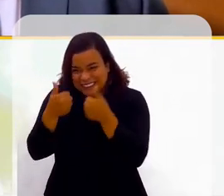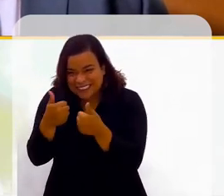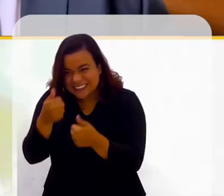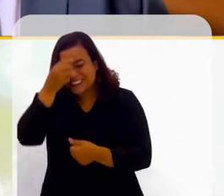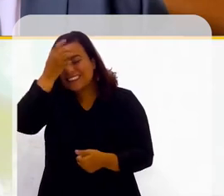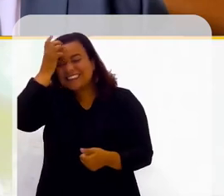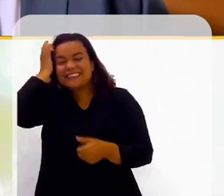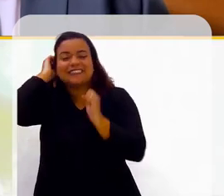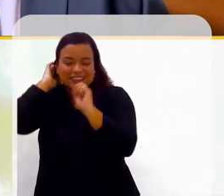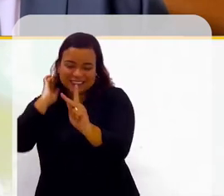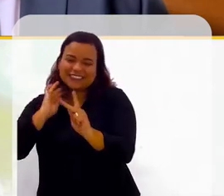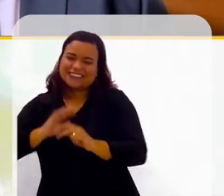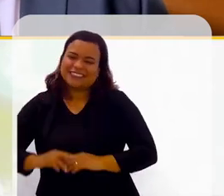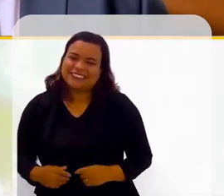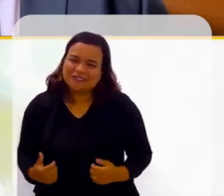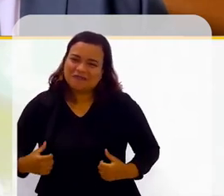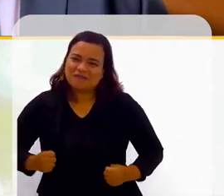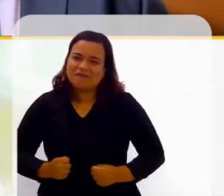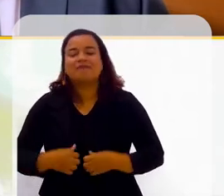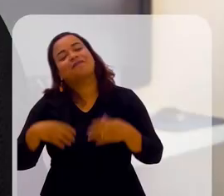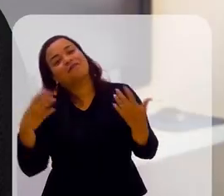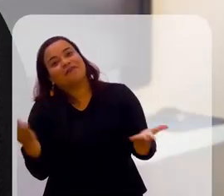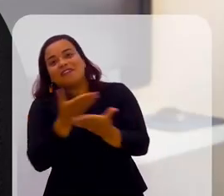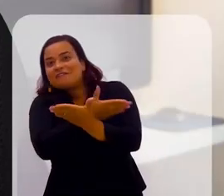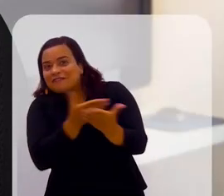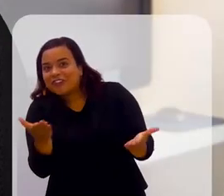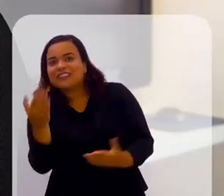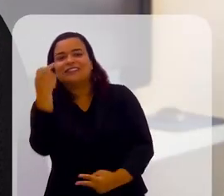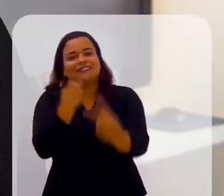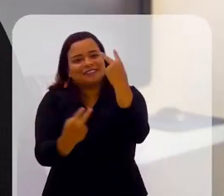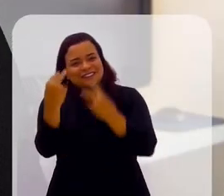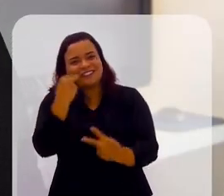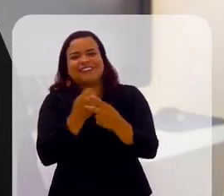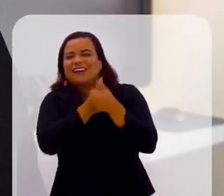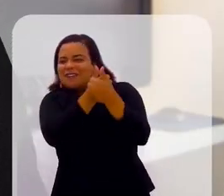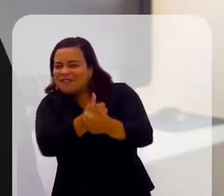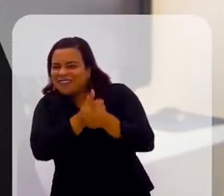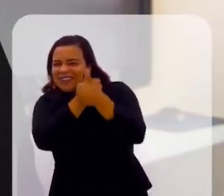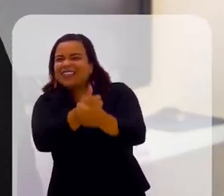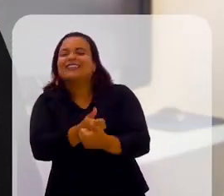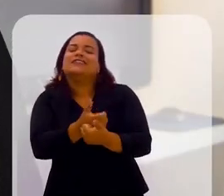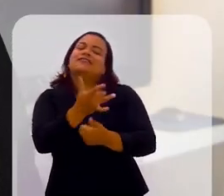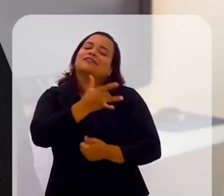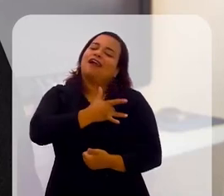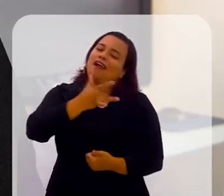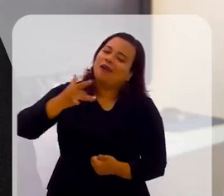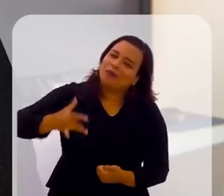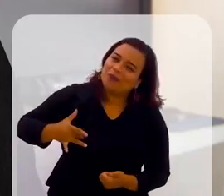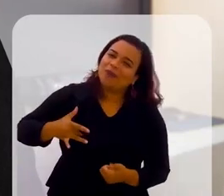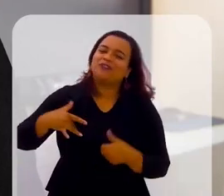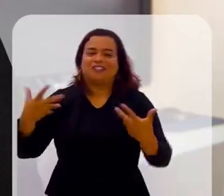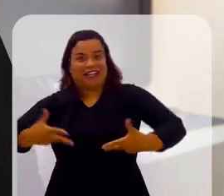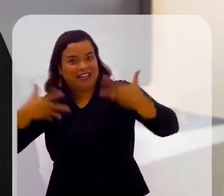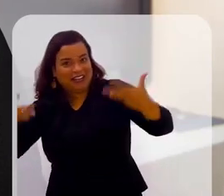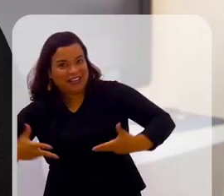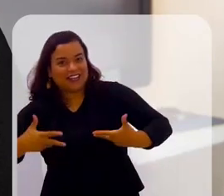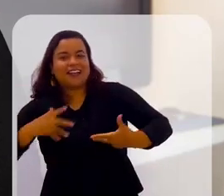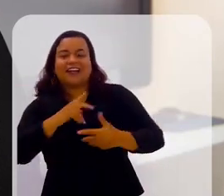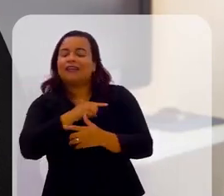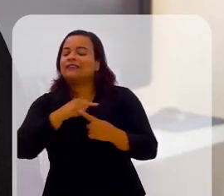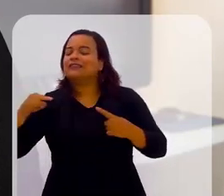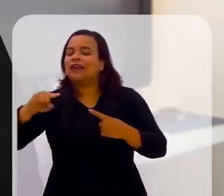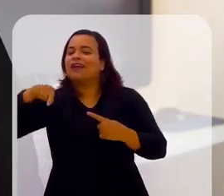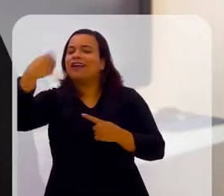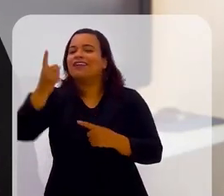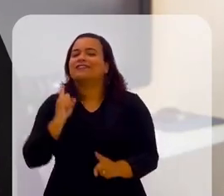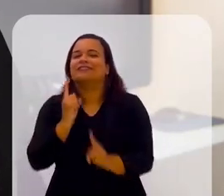você. Tá bom? Combinado. E para você que ficou com a gente até agora, saúde, alegria e até